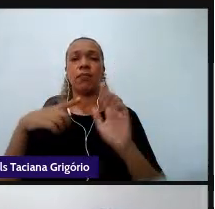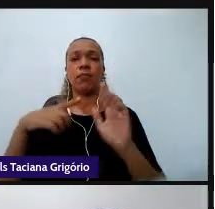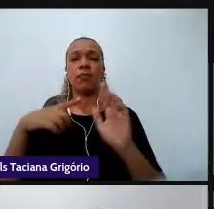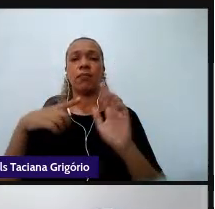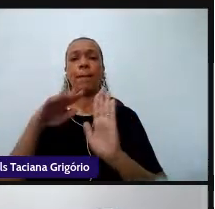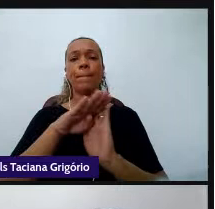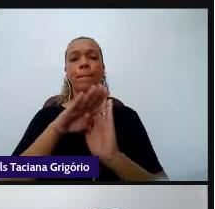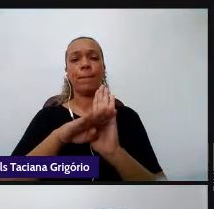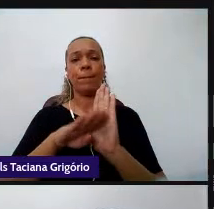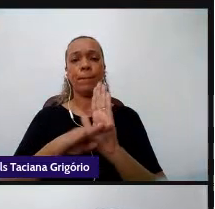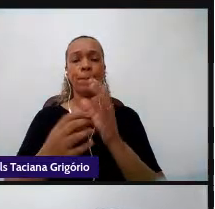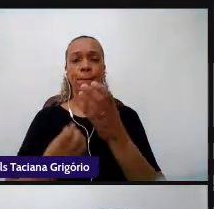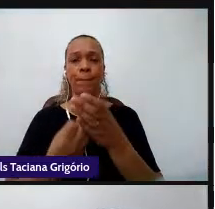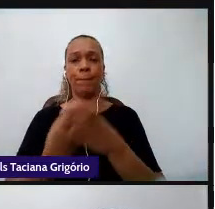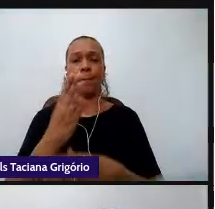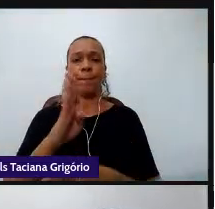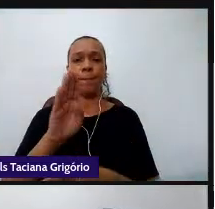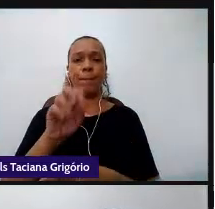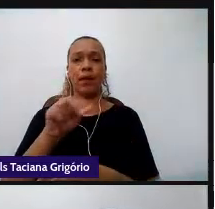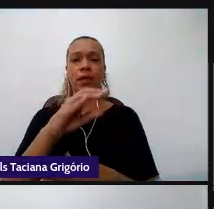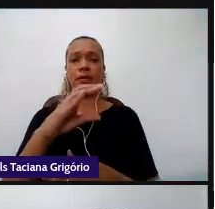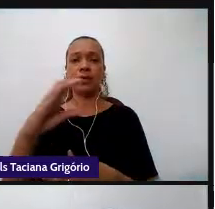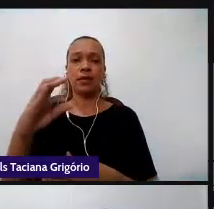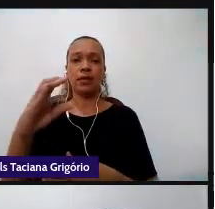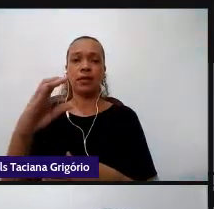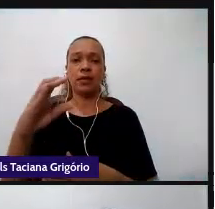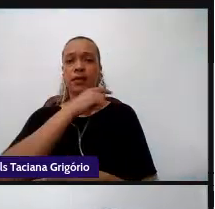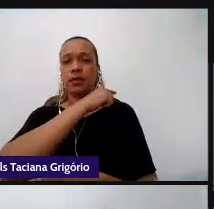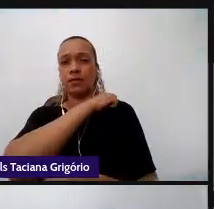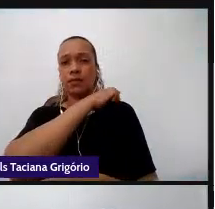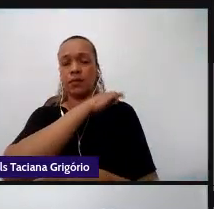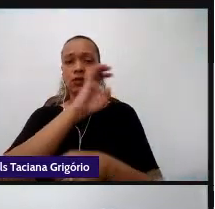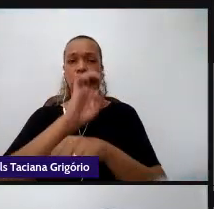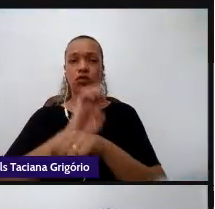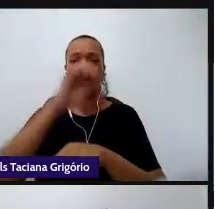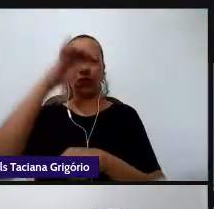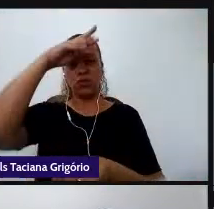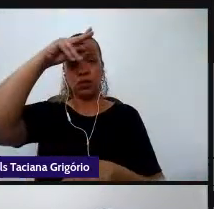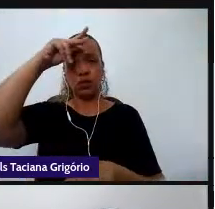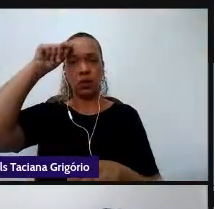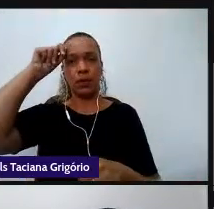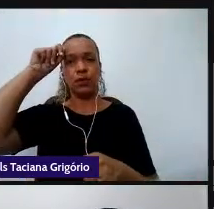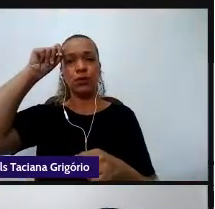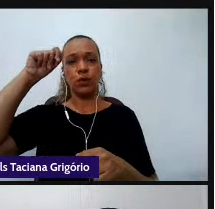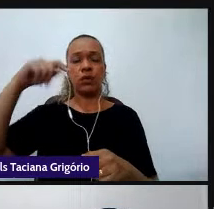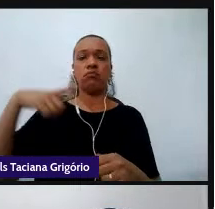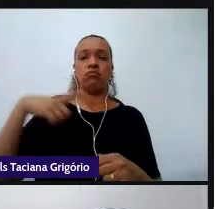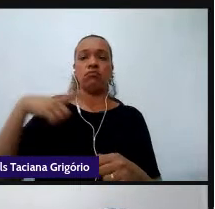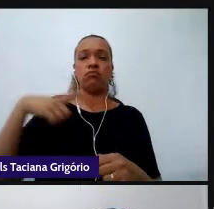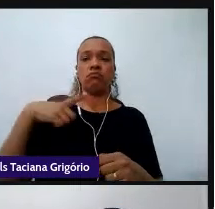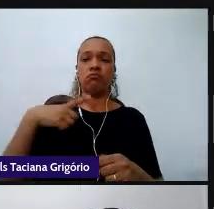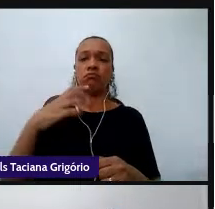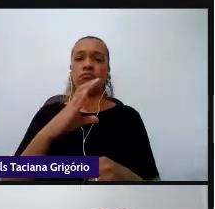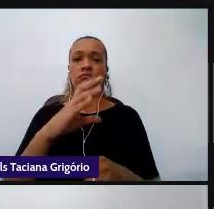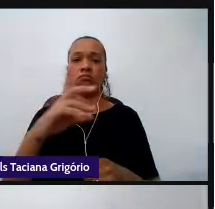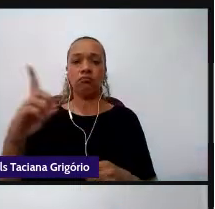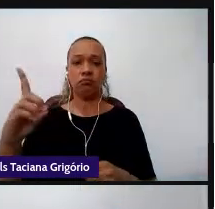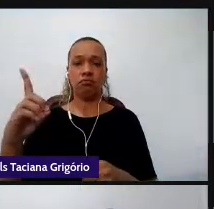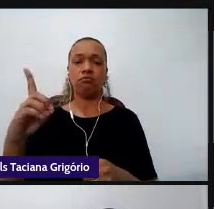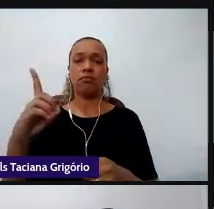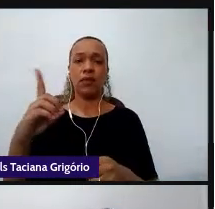da BNCC, etapa de ensino médio, no estado do Amazonas. Então, eu atuo como coordenadora da área de linguagens,